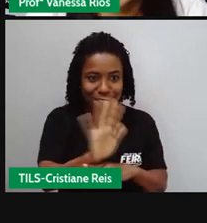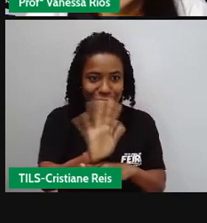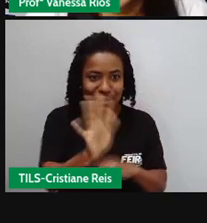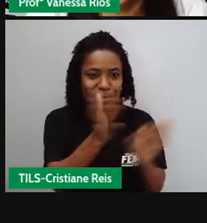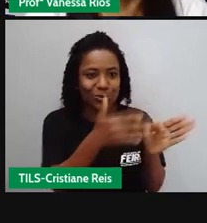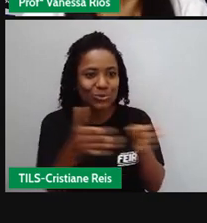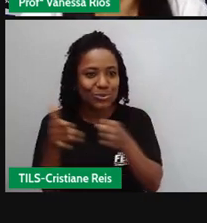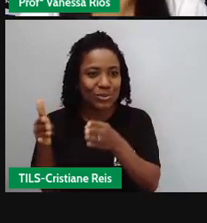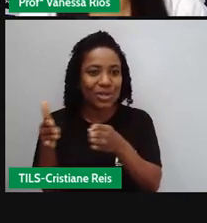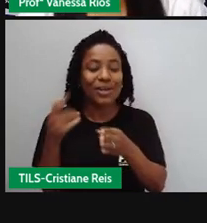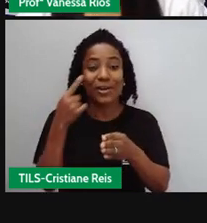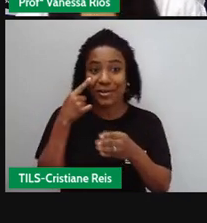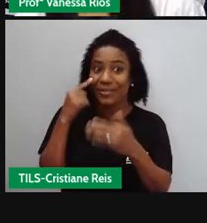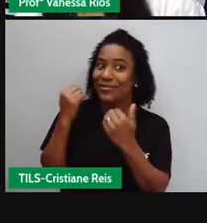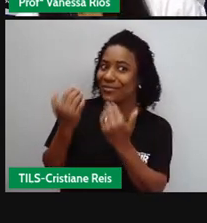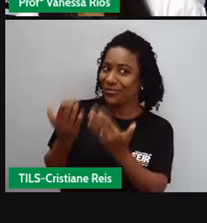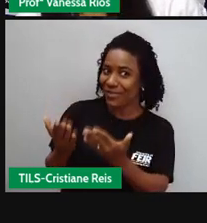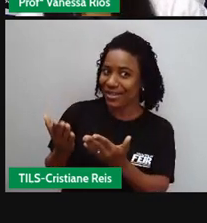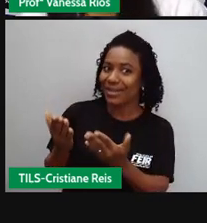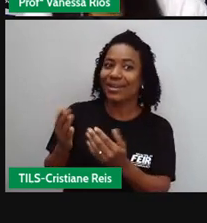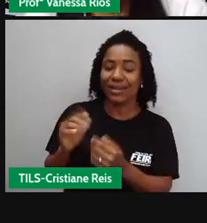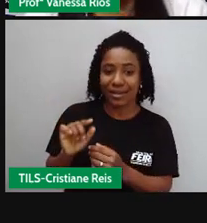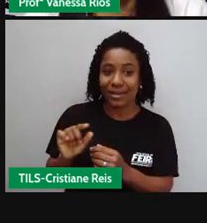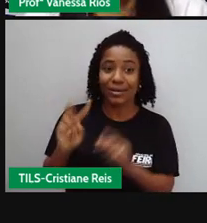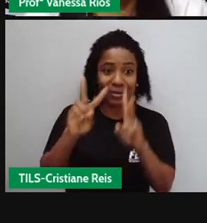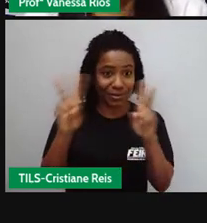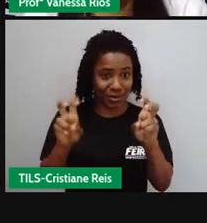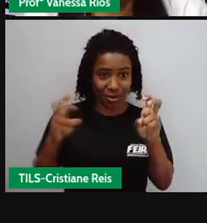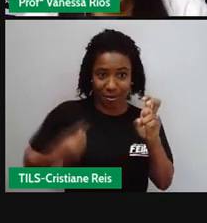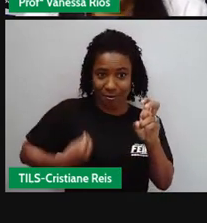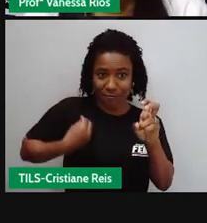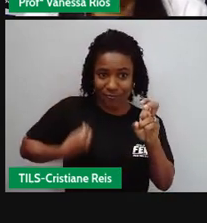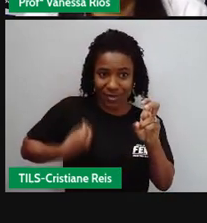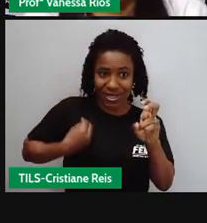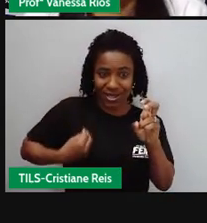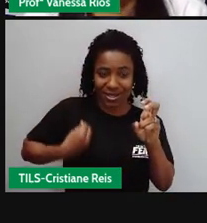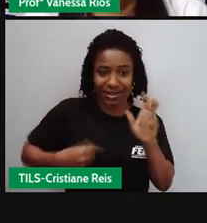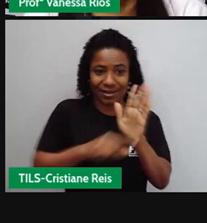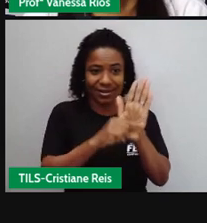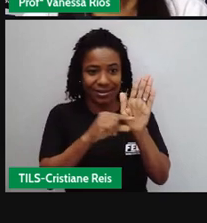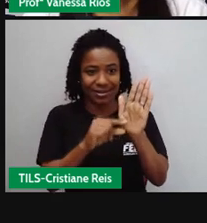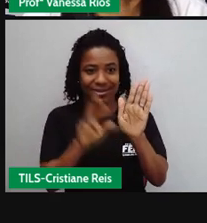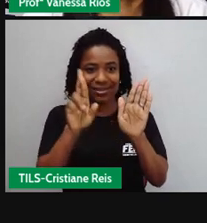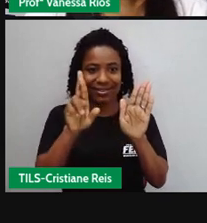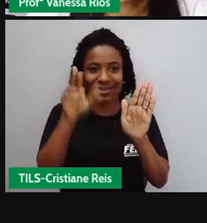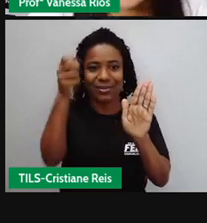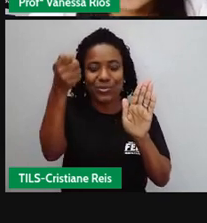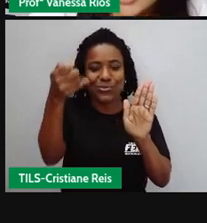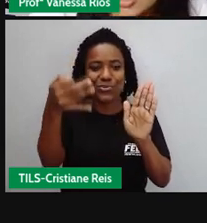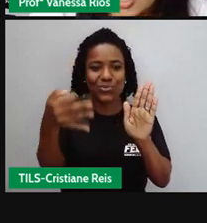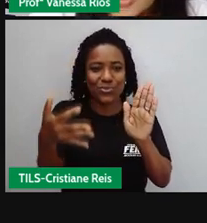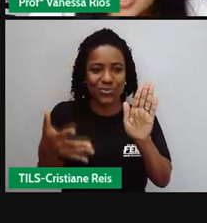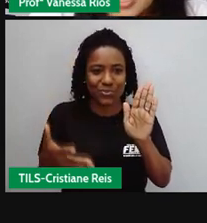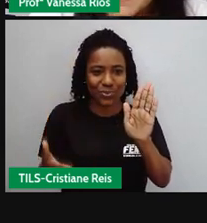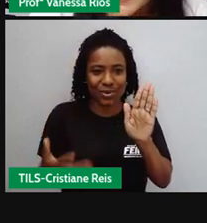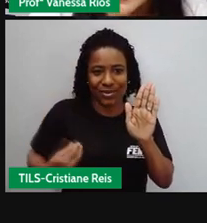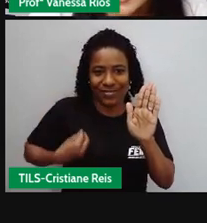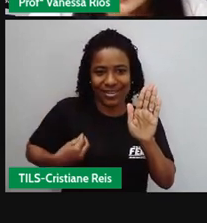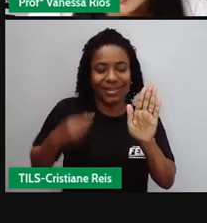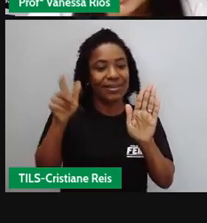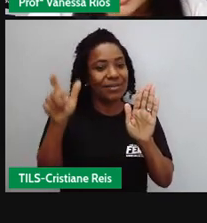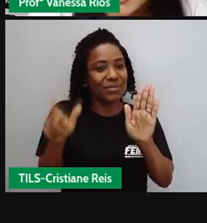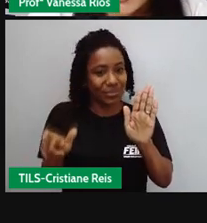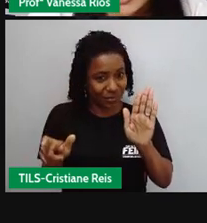biografia já é um outro gênero textual que trata justamente de relatar os fatos da vida de alguém.